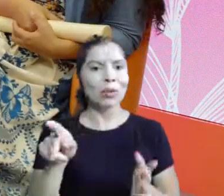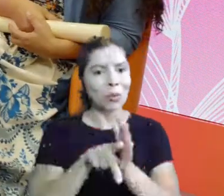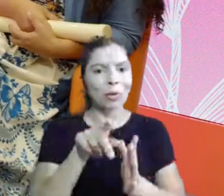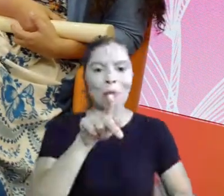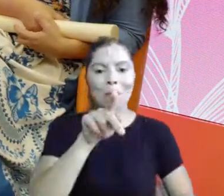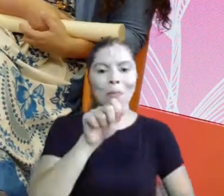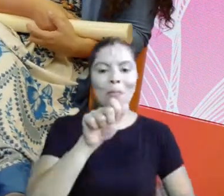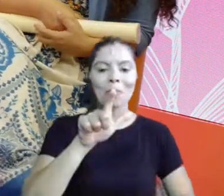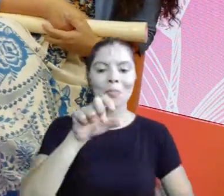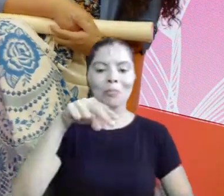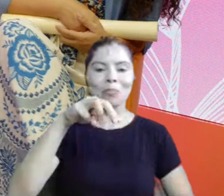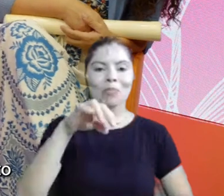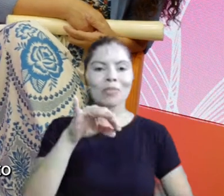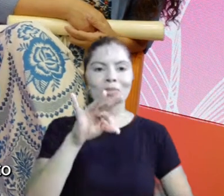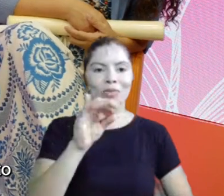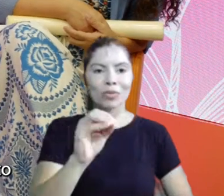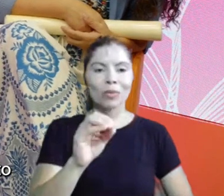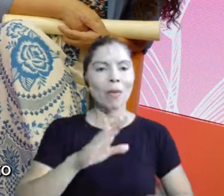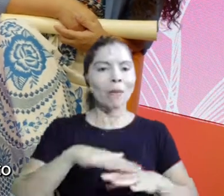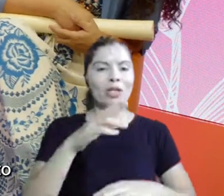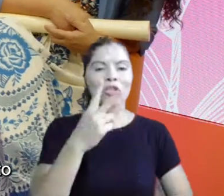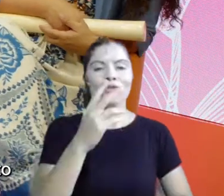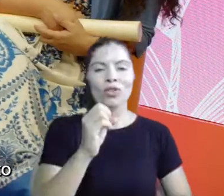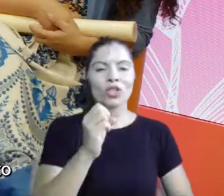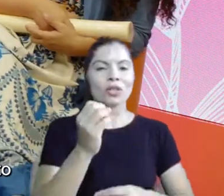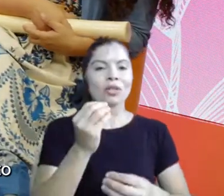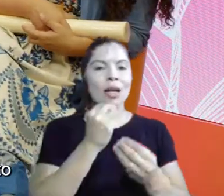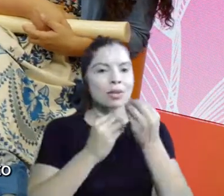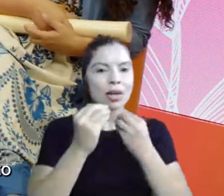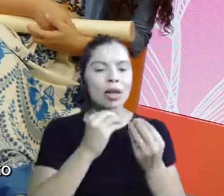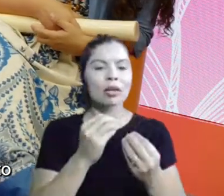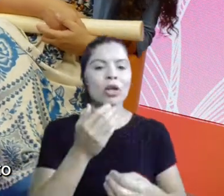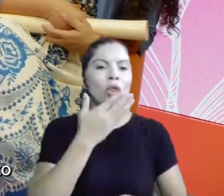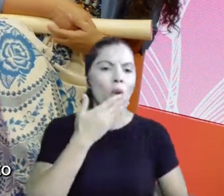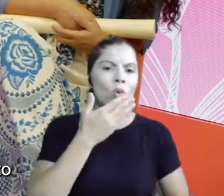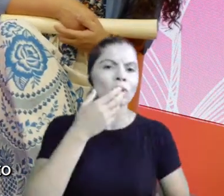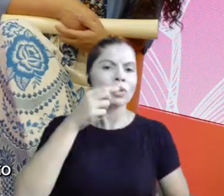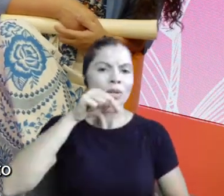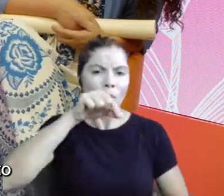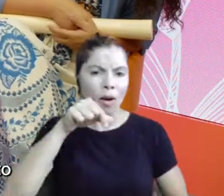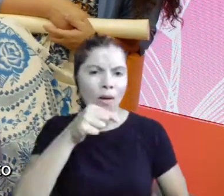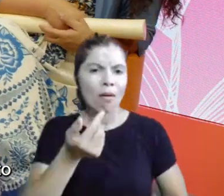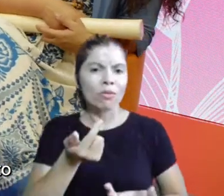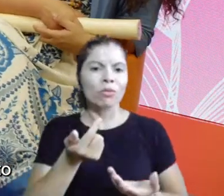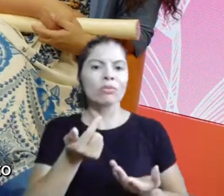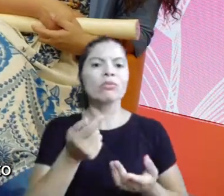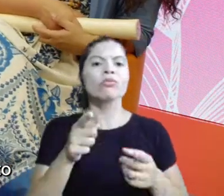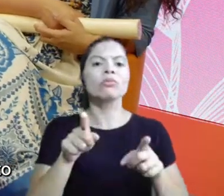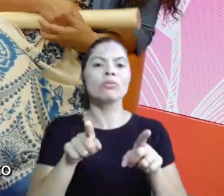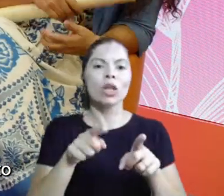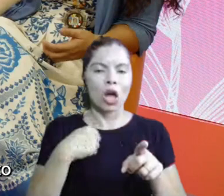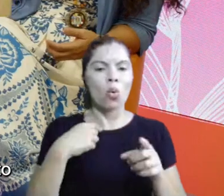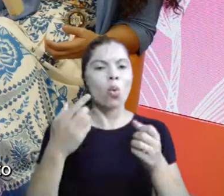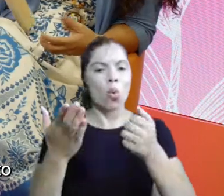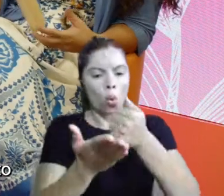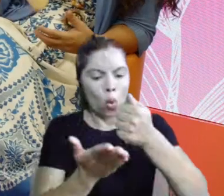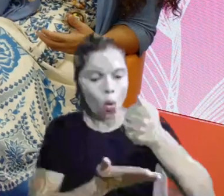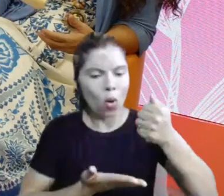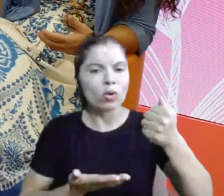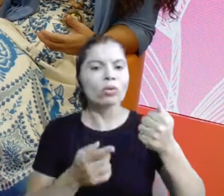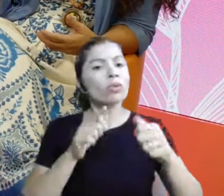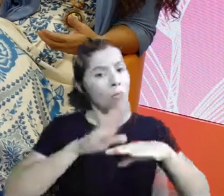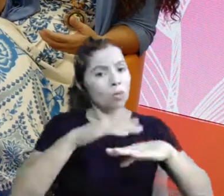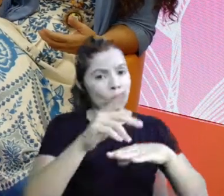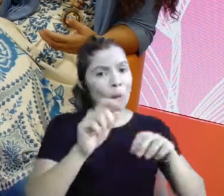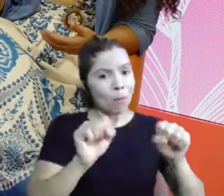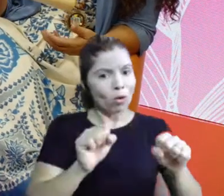com tudo, come, são mais de 20 receitas entre doce e salgado, e corta o palmito, te